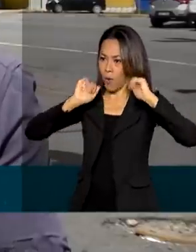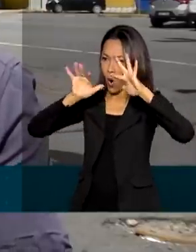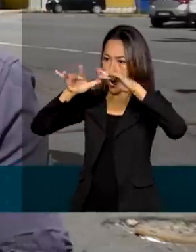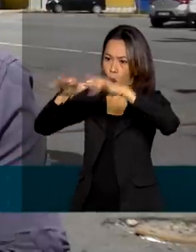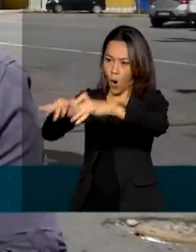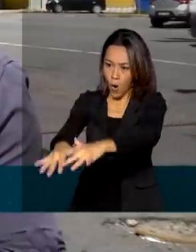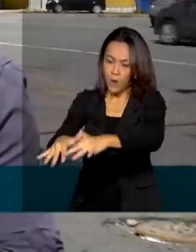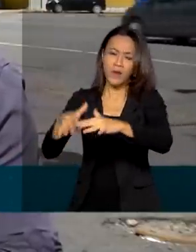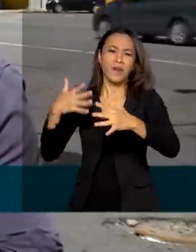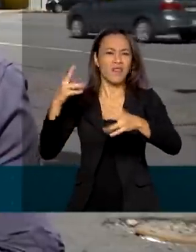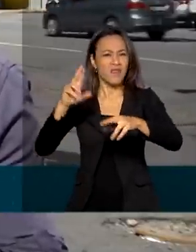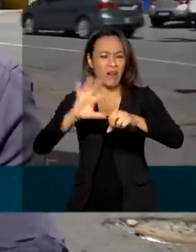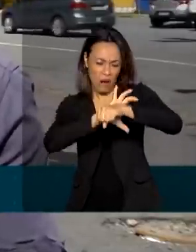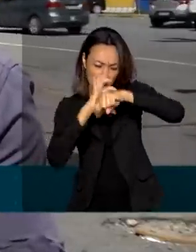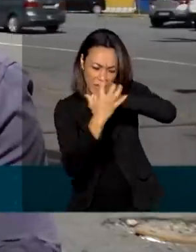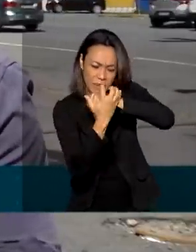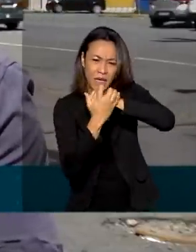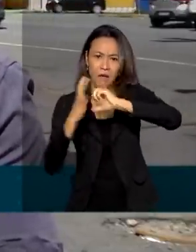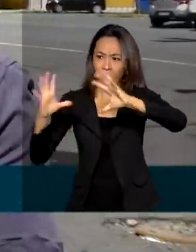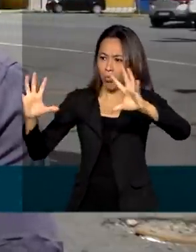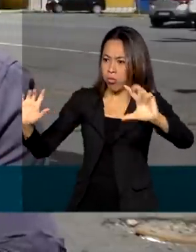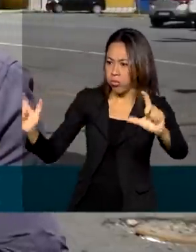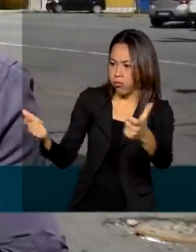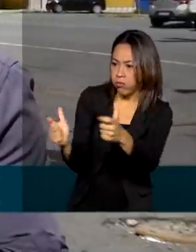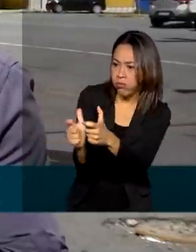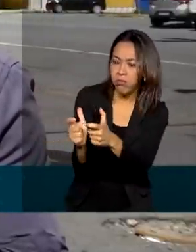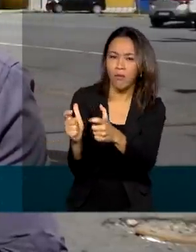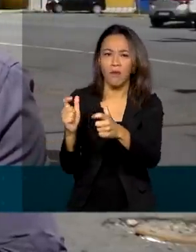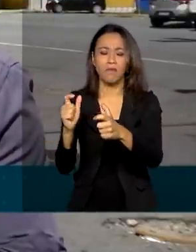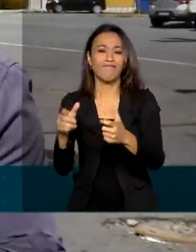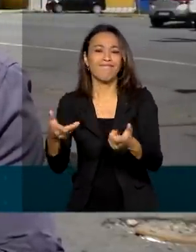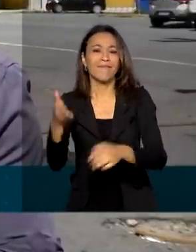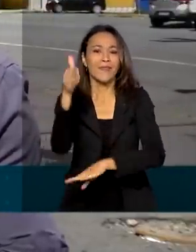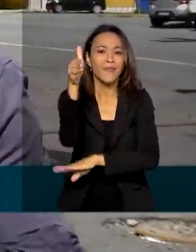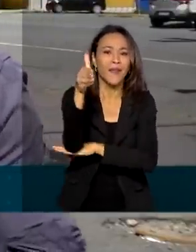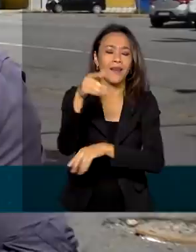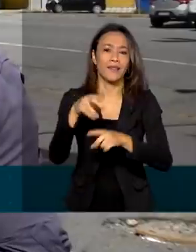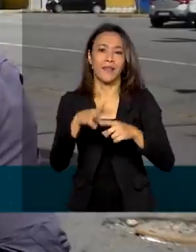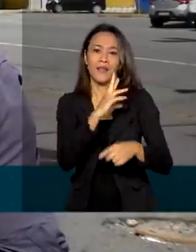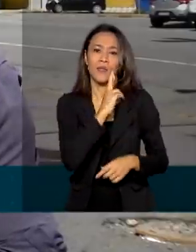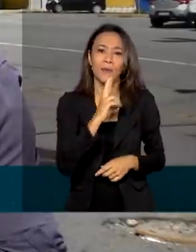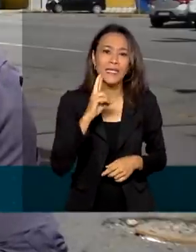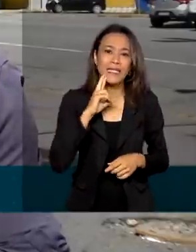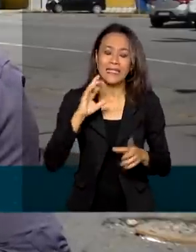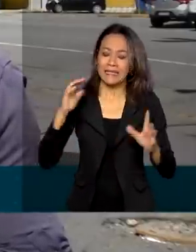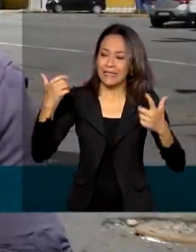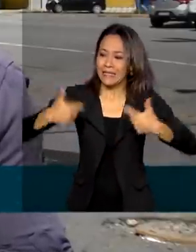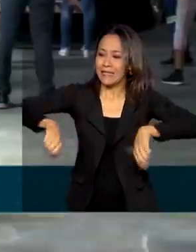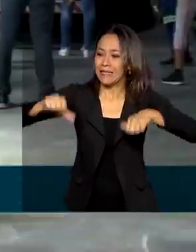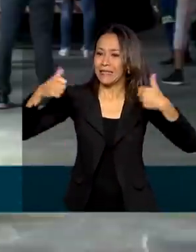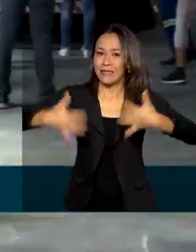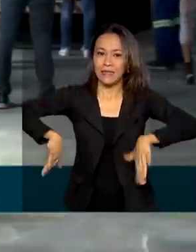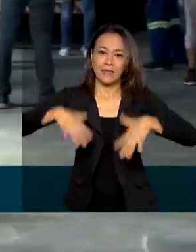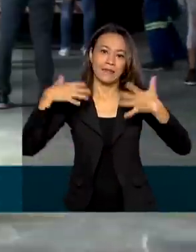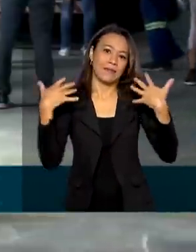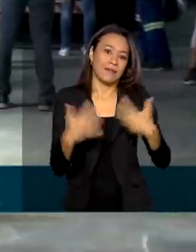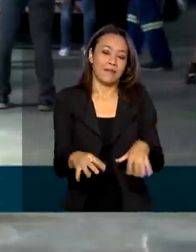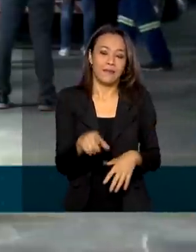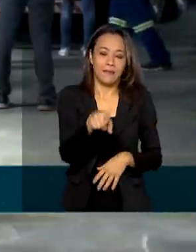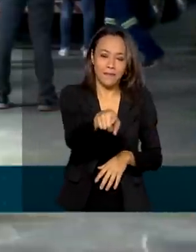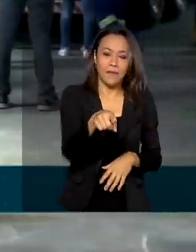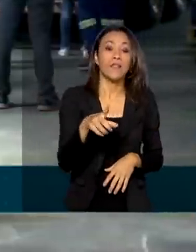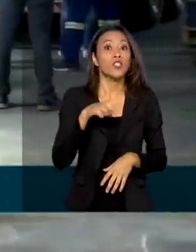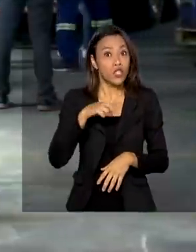pandemia, a situação de hotéis, restaurantes e pequenos estabelecimentos está cada vez pior. Nós tínhamos